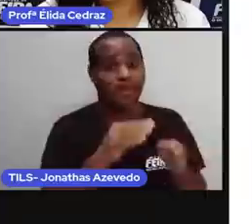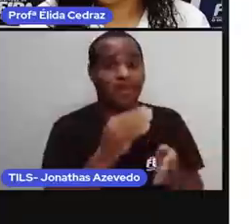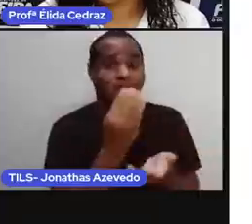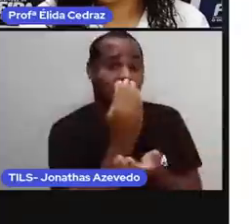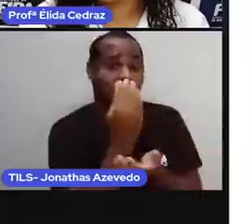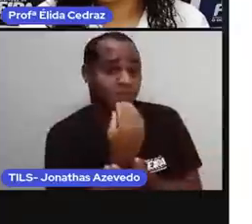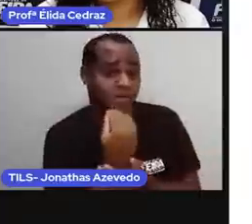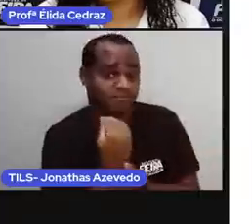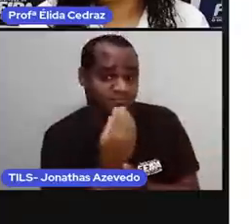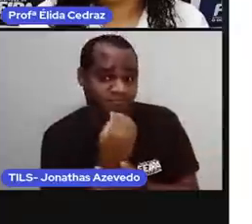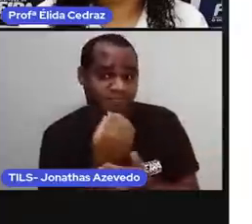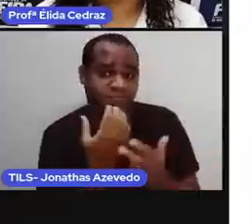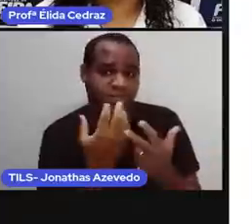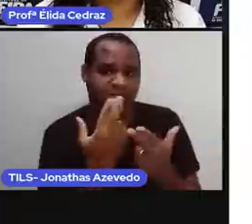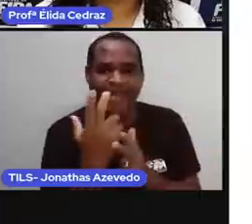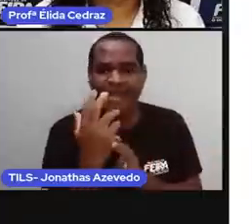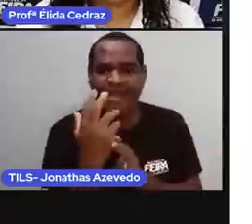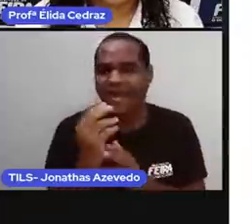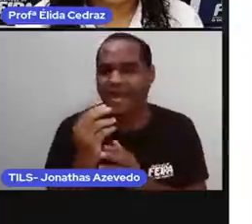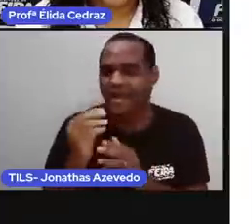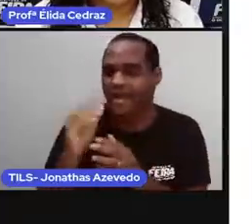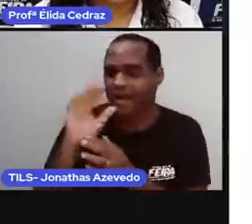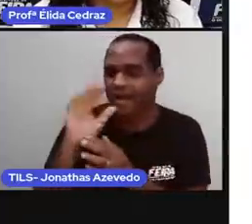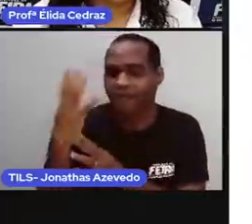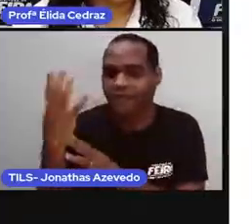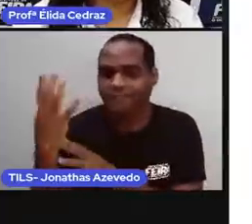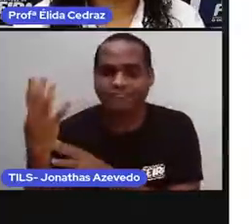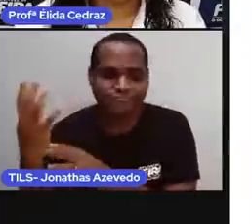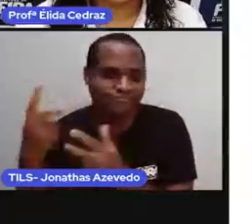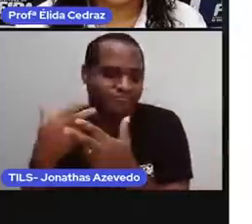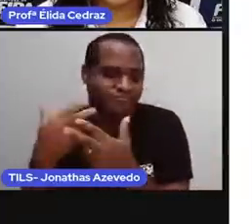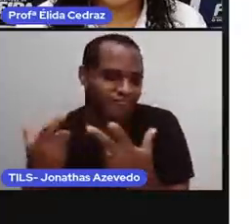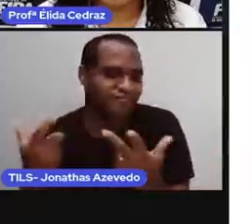herbívoros, eles comem vegetais.